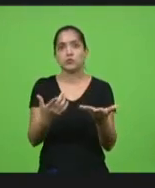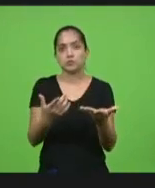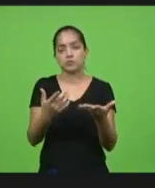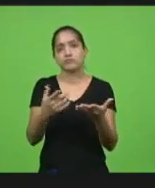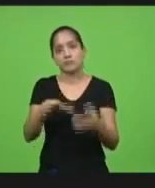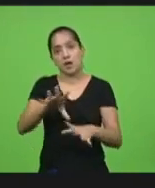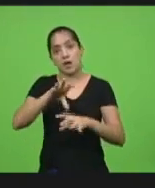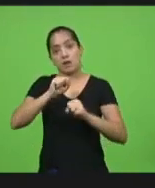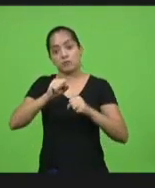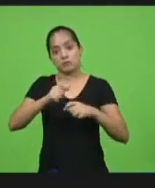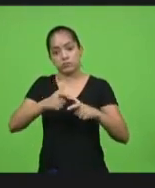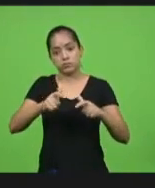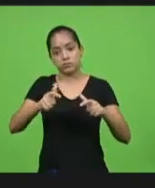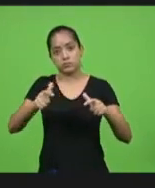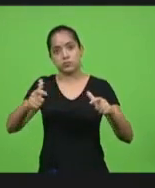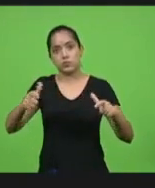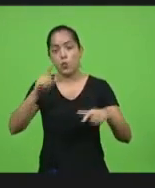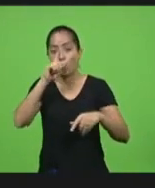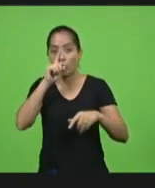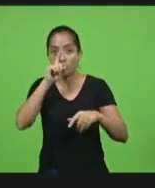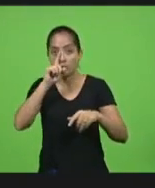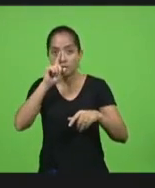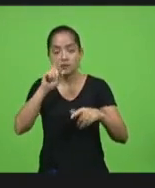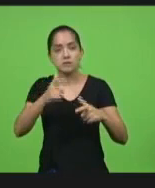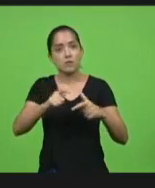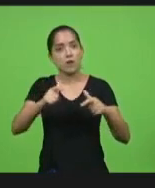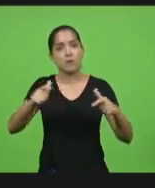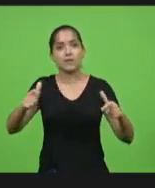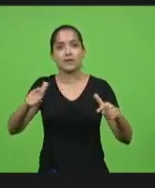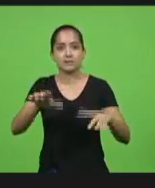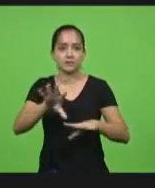aumenta e o risco de contagem aumenta